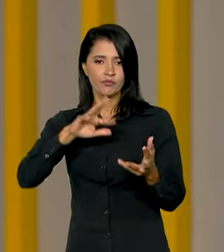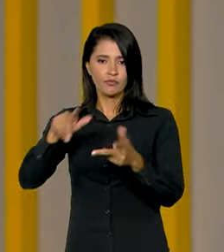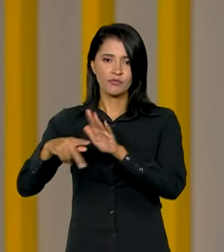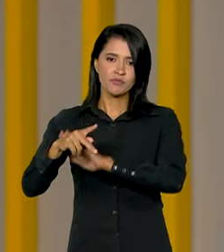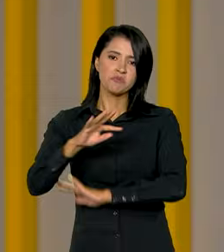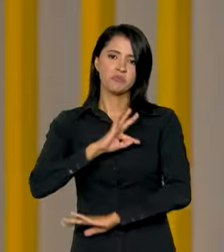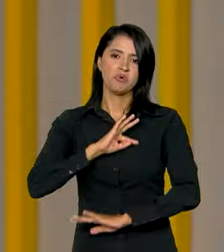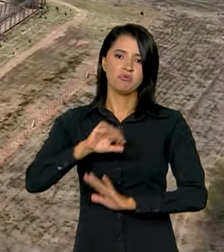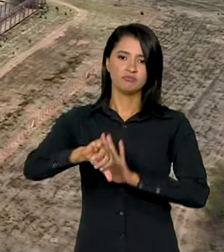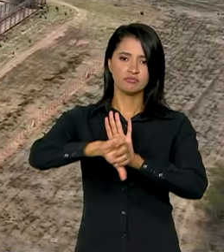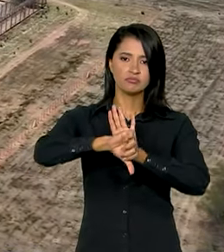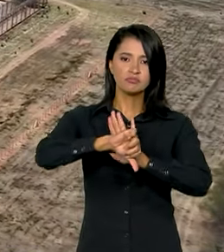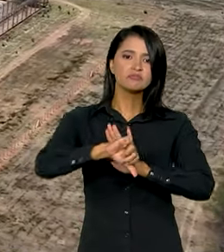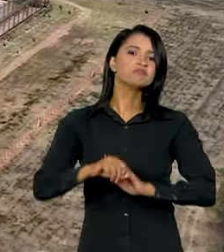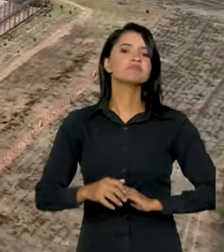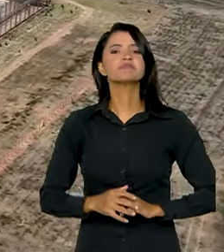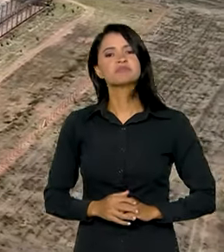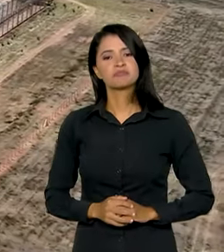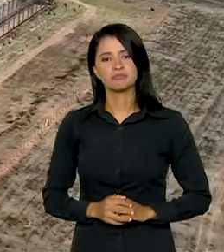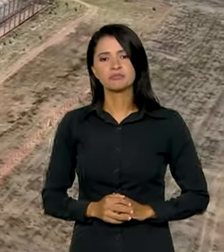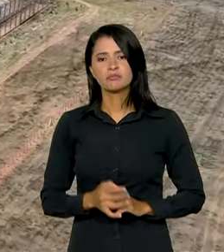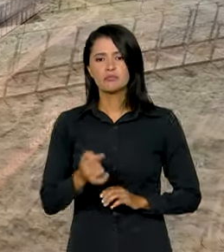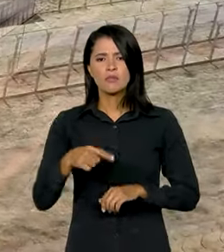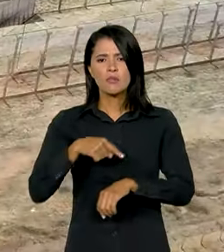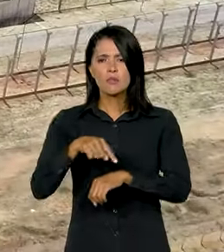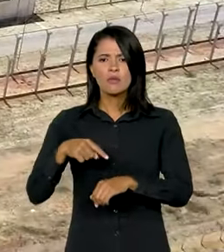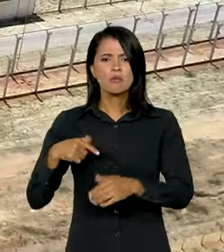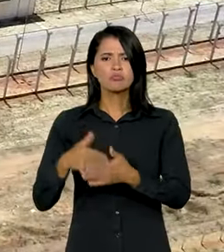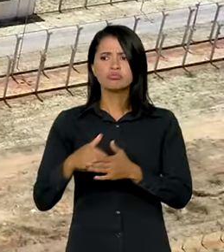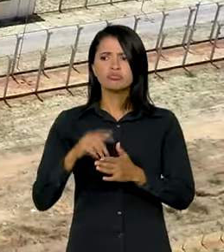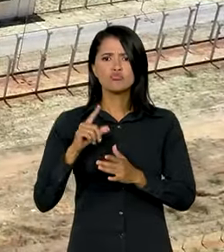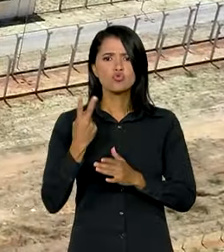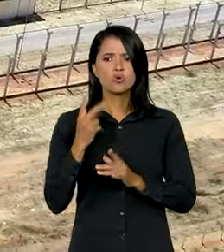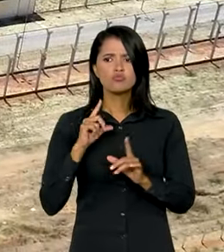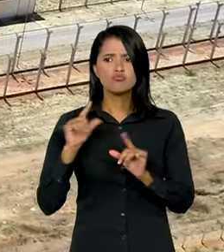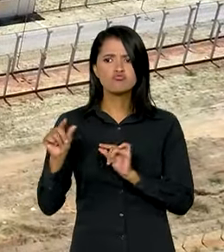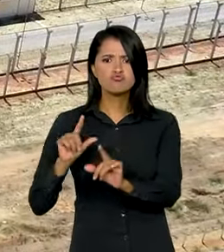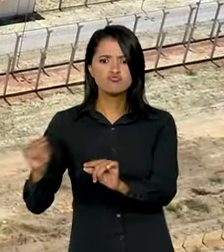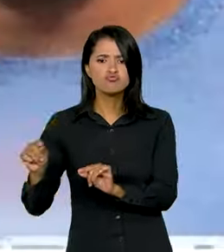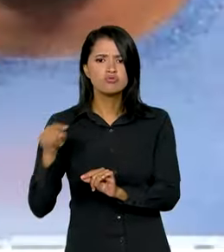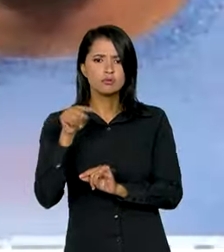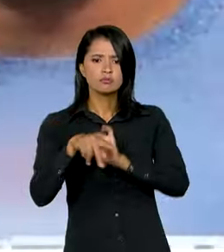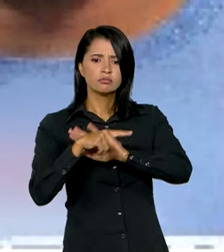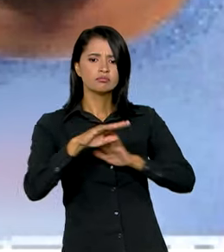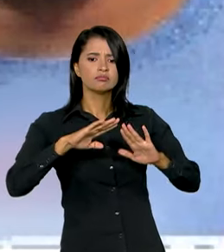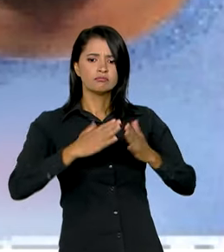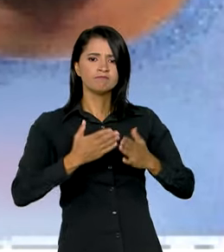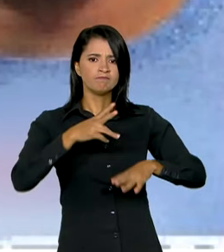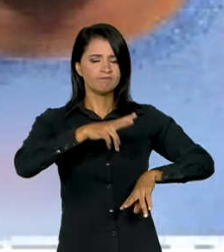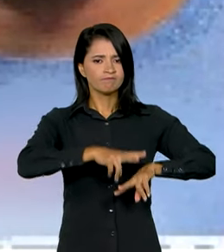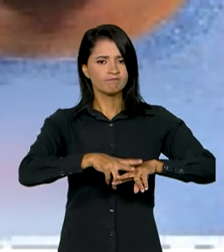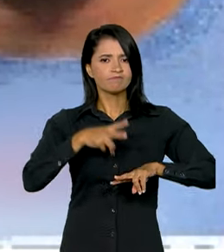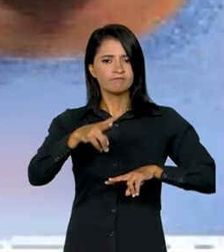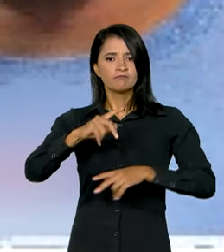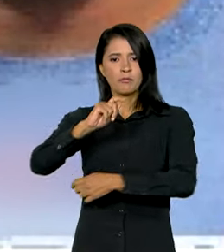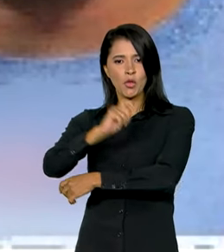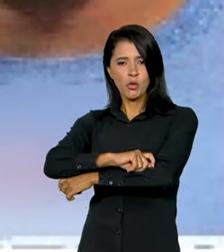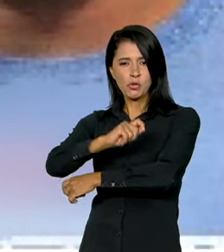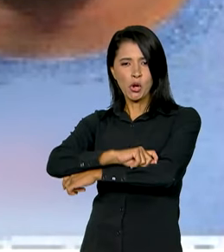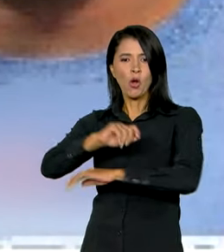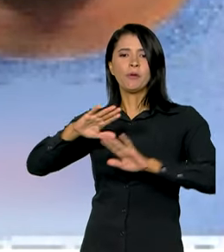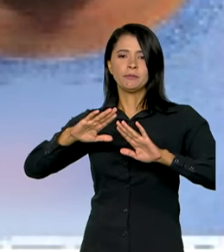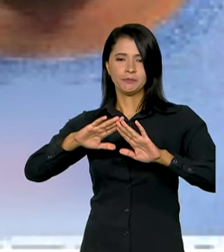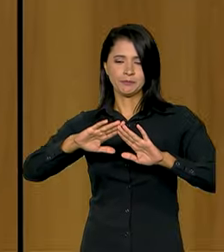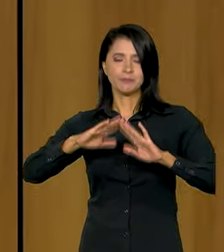Polícia Criminal. Poucas horas após a fuga de dois detentos da Penitenciária Federal de Mossoró, no Rio